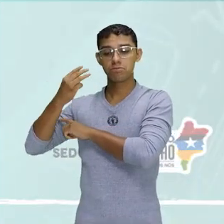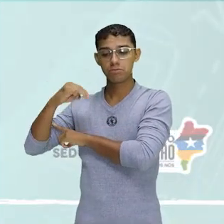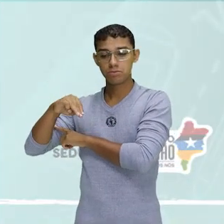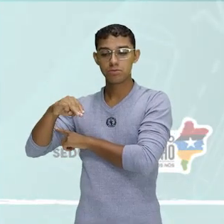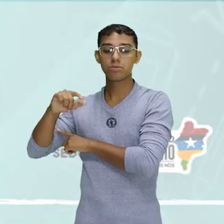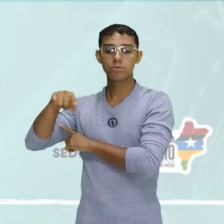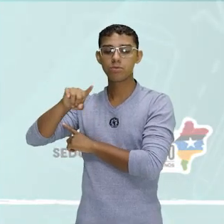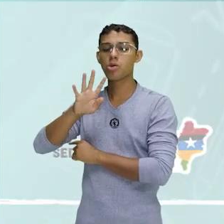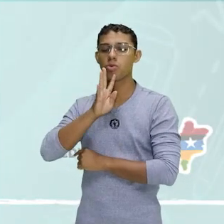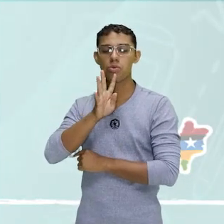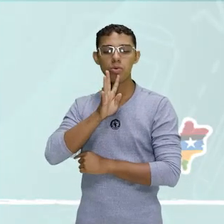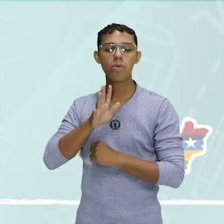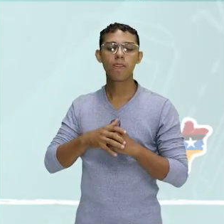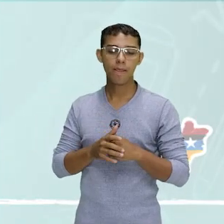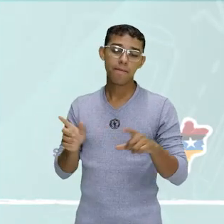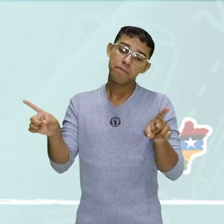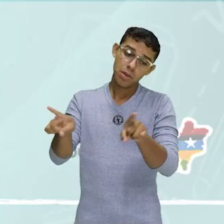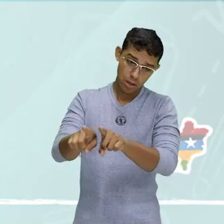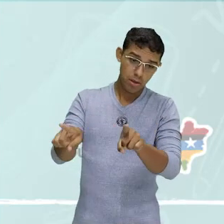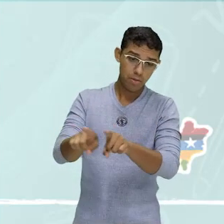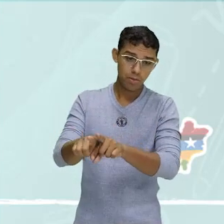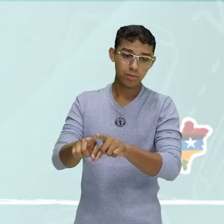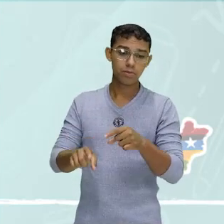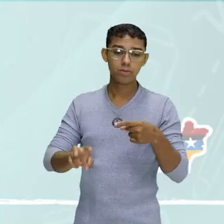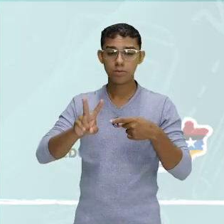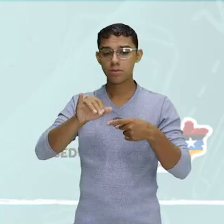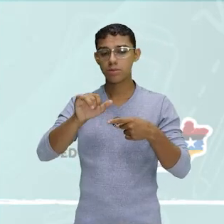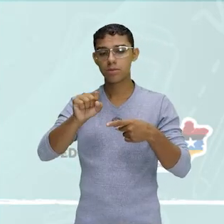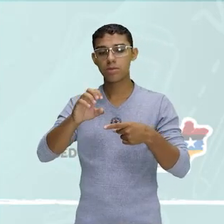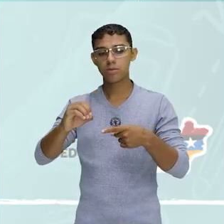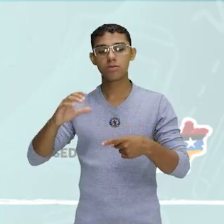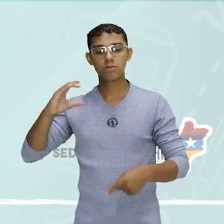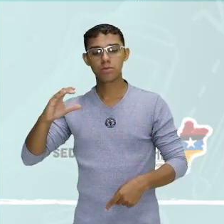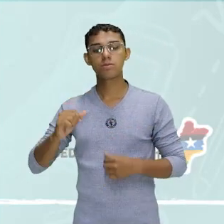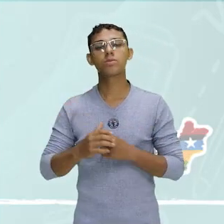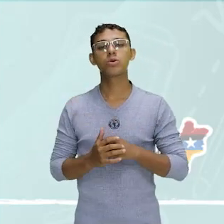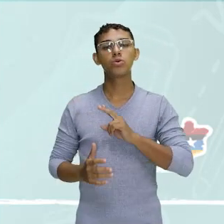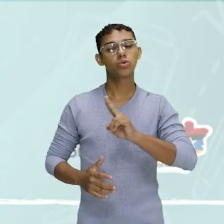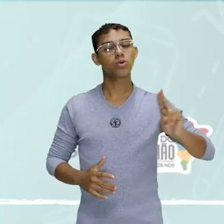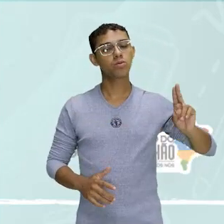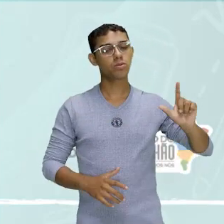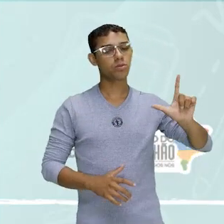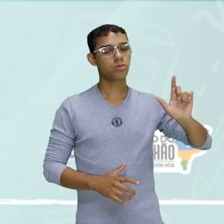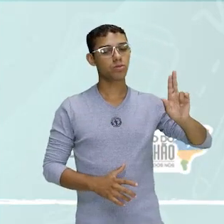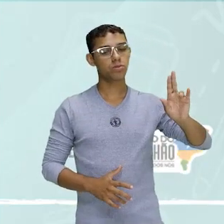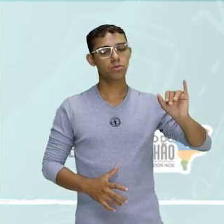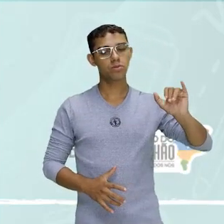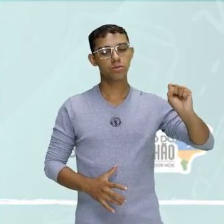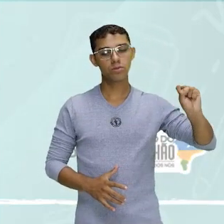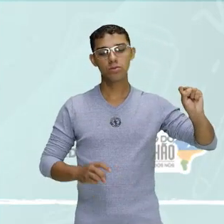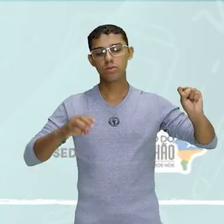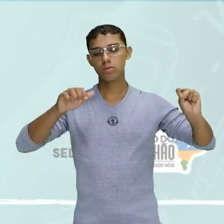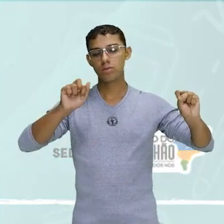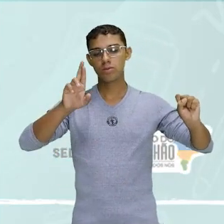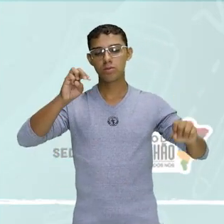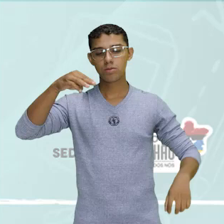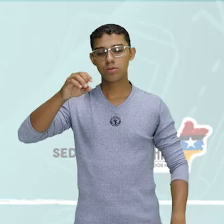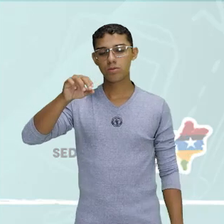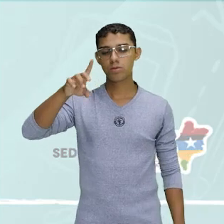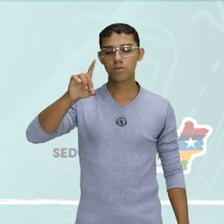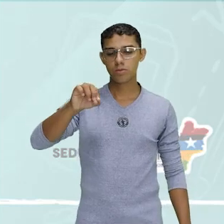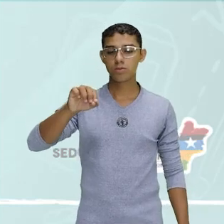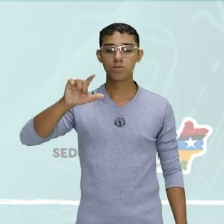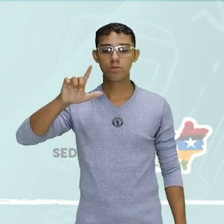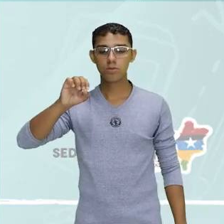também tem o Vico Si, que tem como nome Luiz Armando Lozada Cruz, merece uma menção